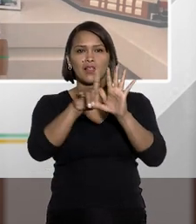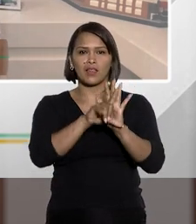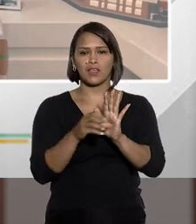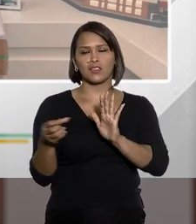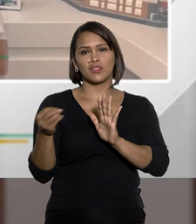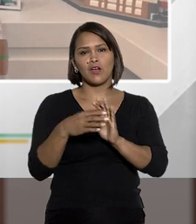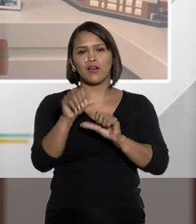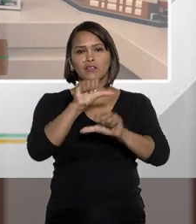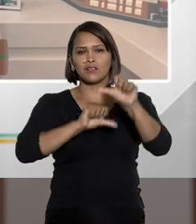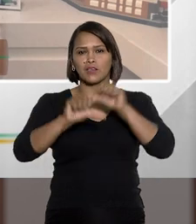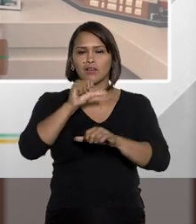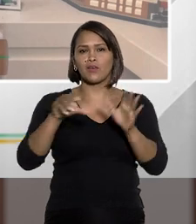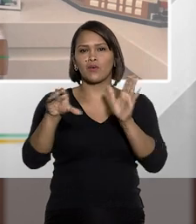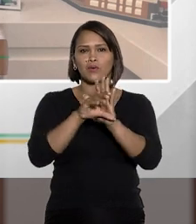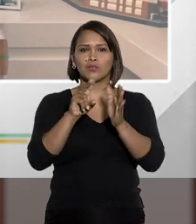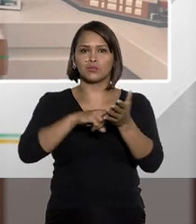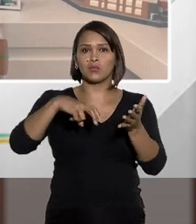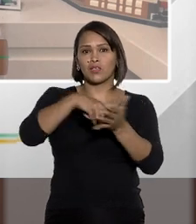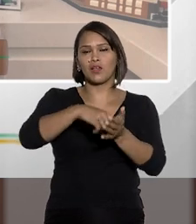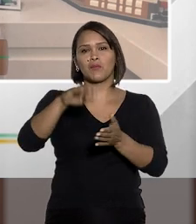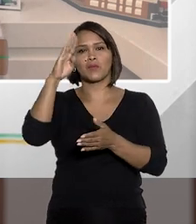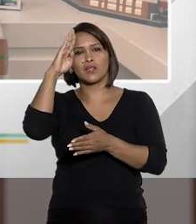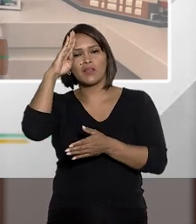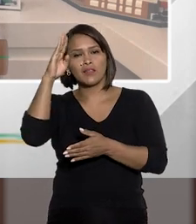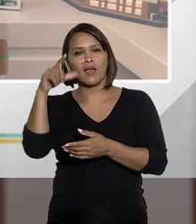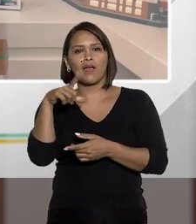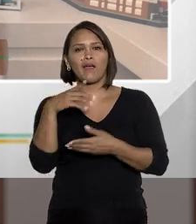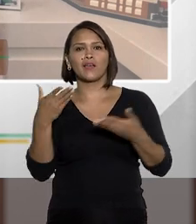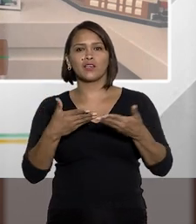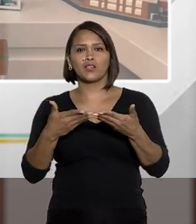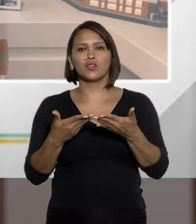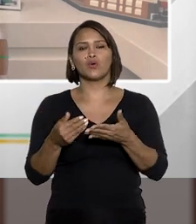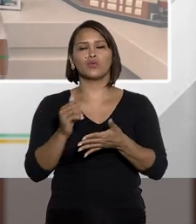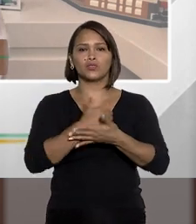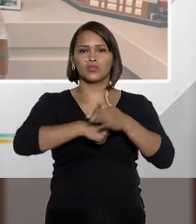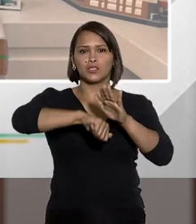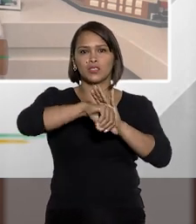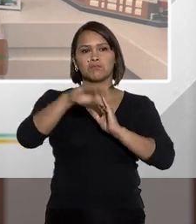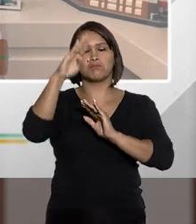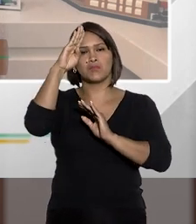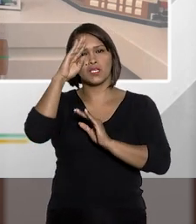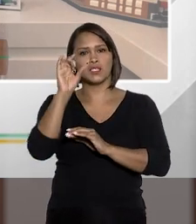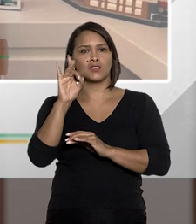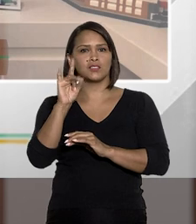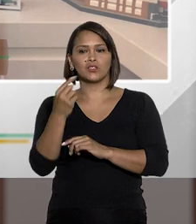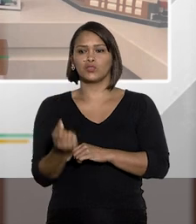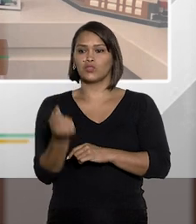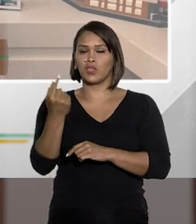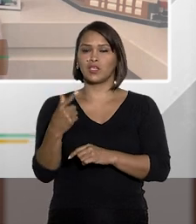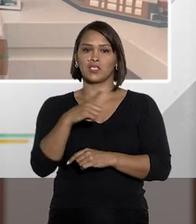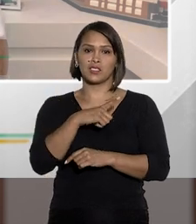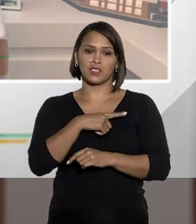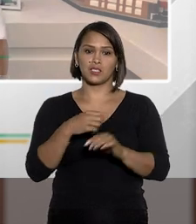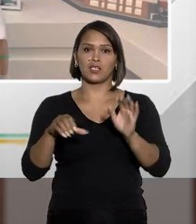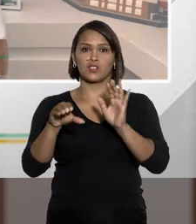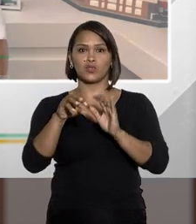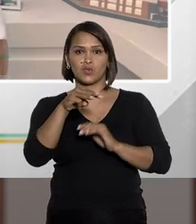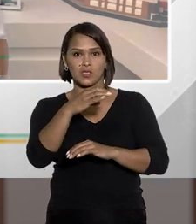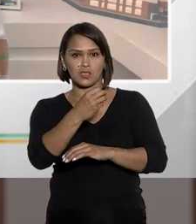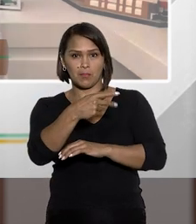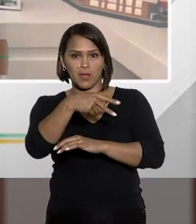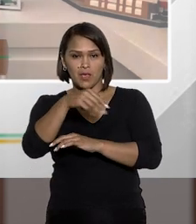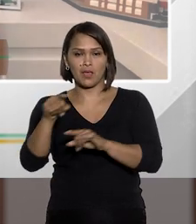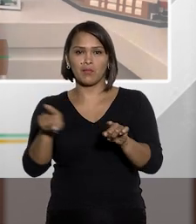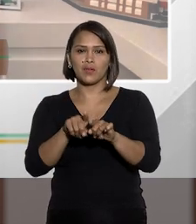.491, que alterou o código penal militar, que hoje crimes militares são não apenas aqueles previstos no